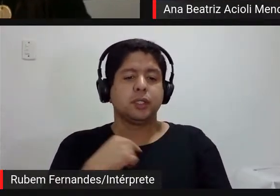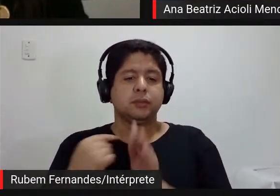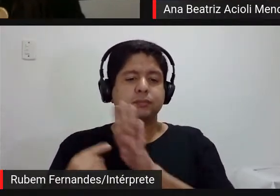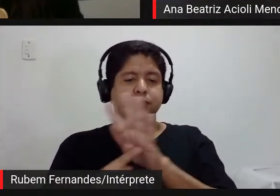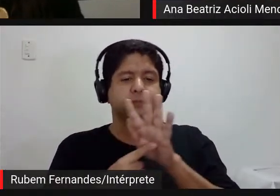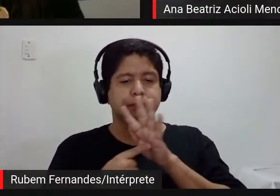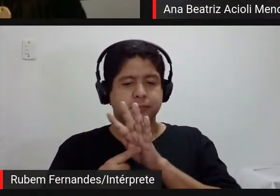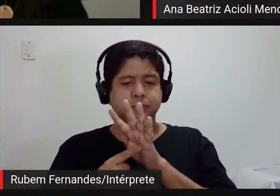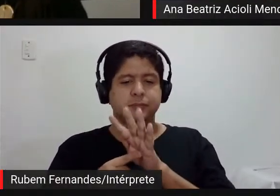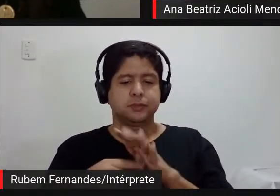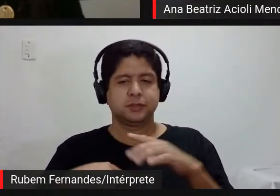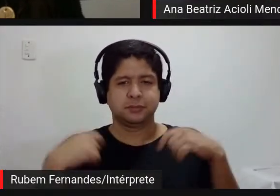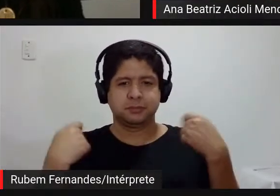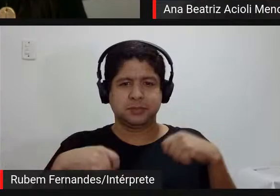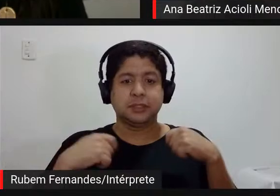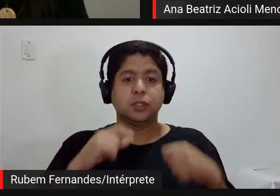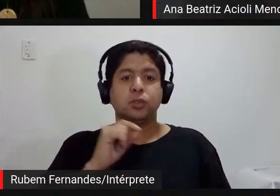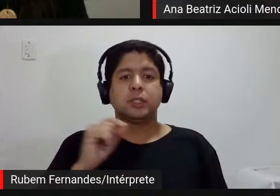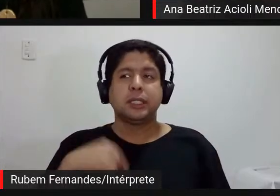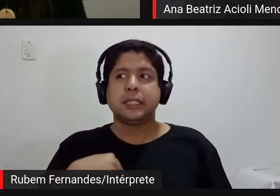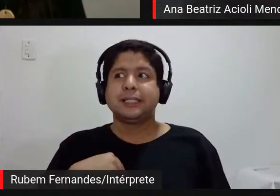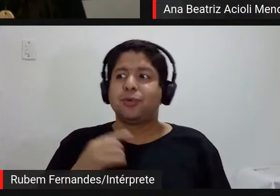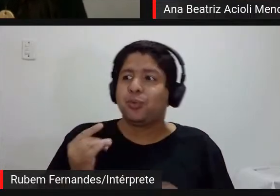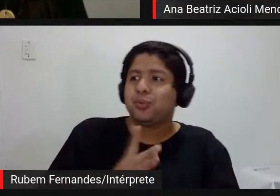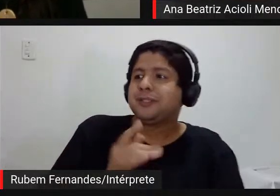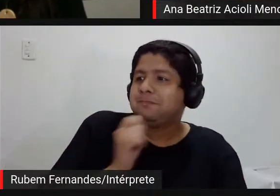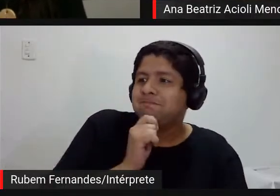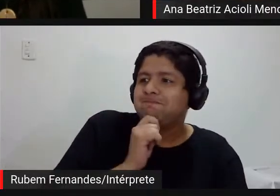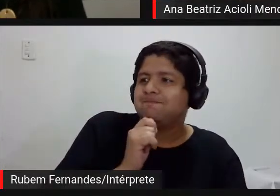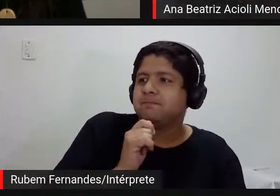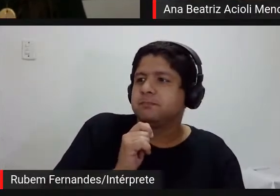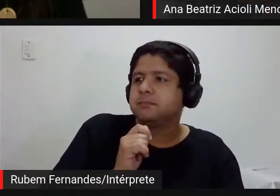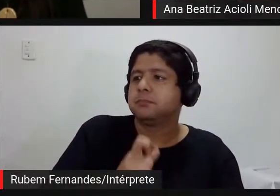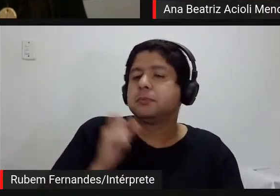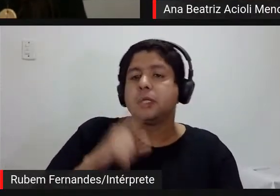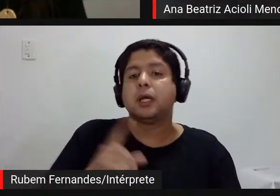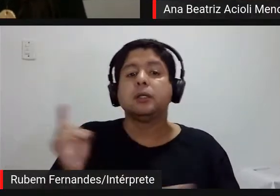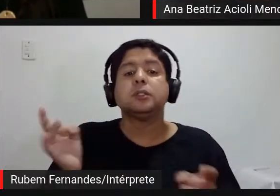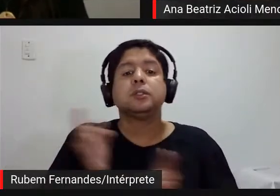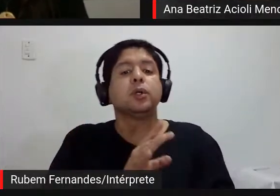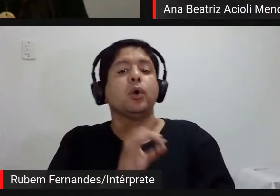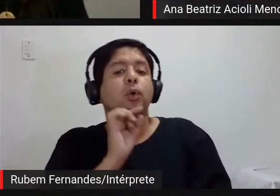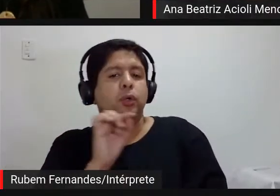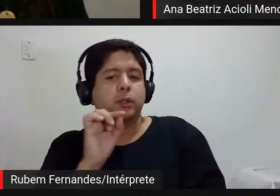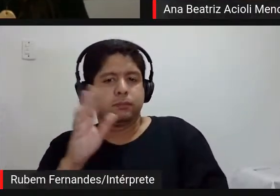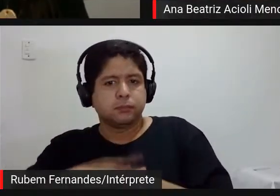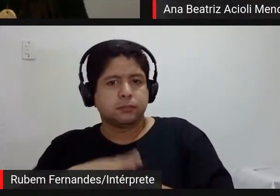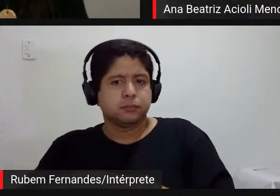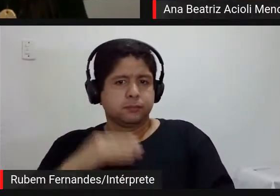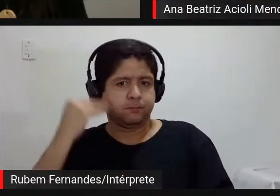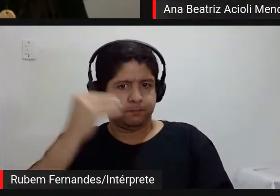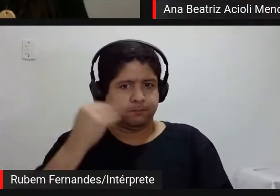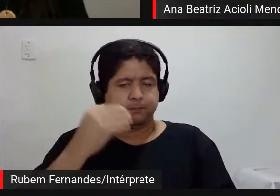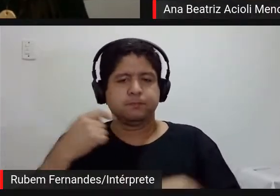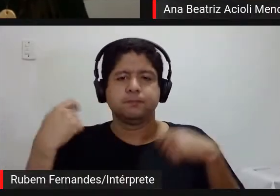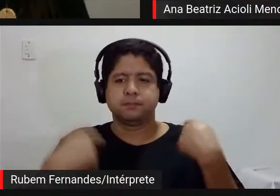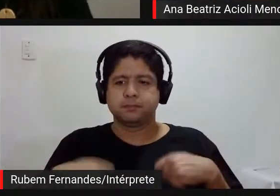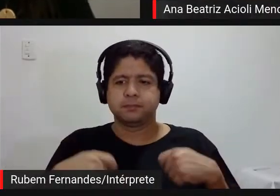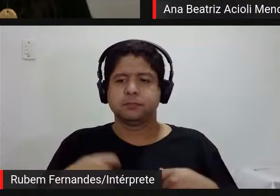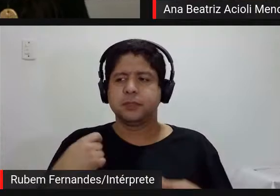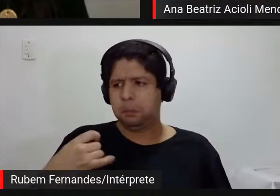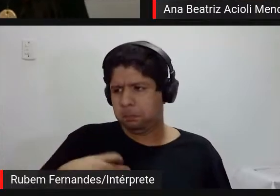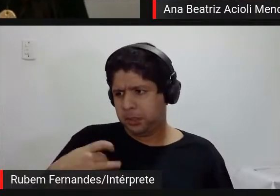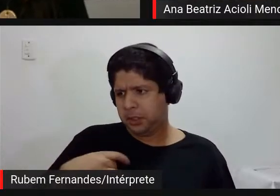tem que ser não sei o que assim não não conclui nada eu acho que a grande conclusão é tem que ser experimentado não pode ter medo